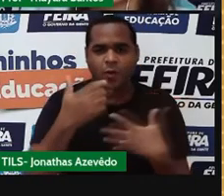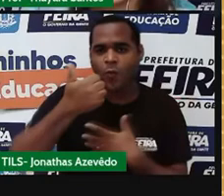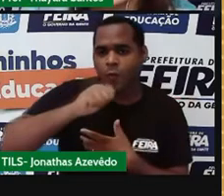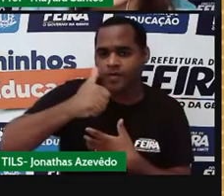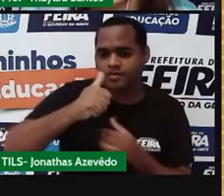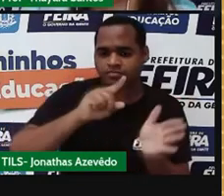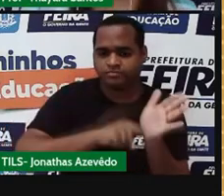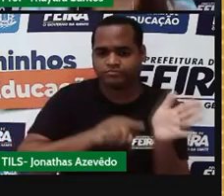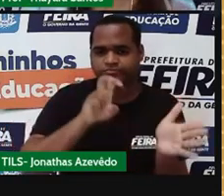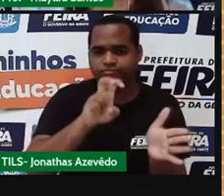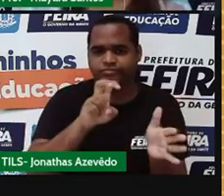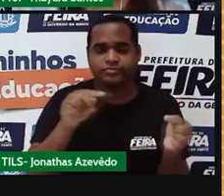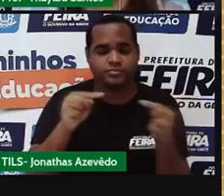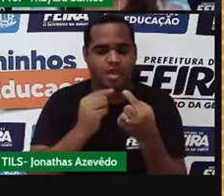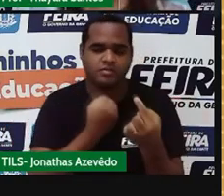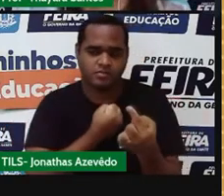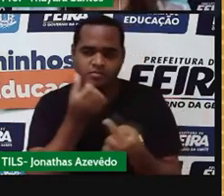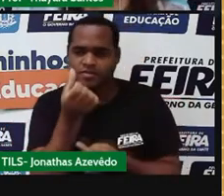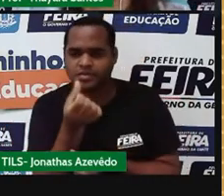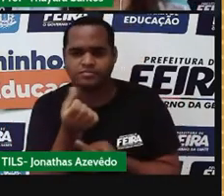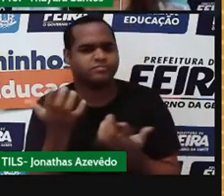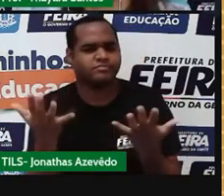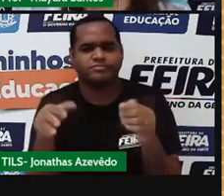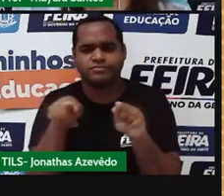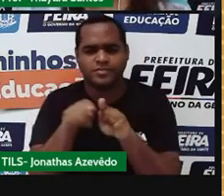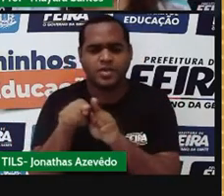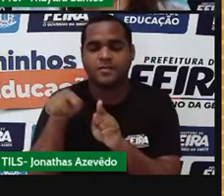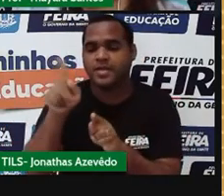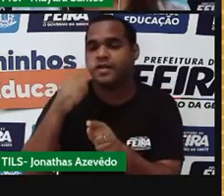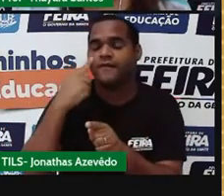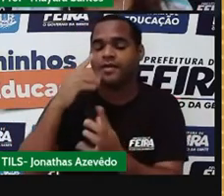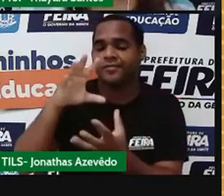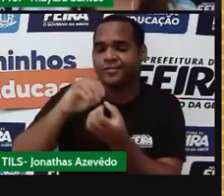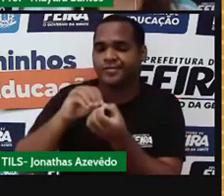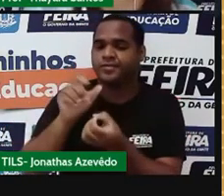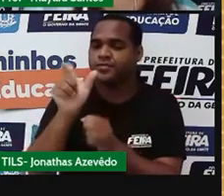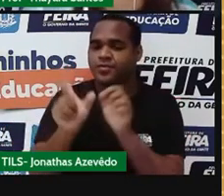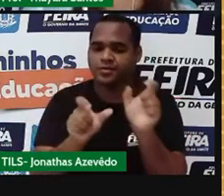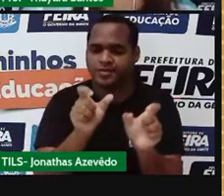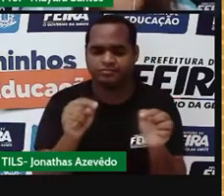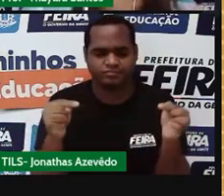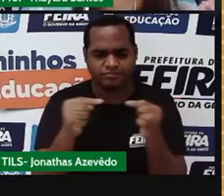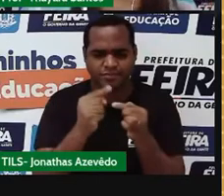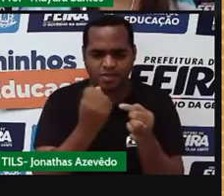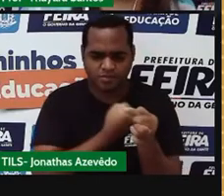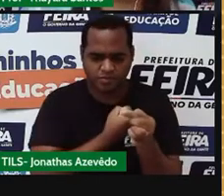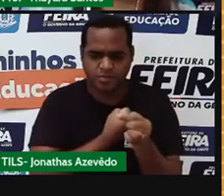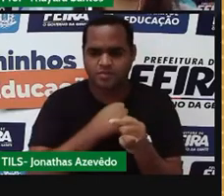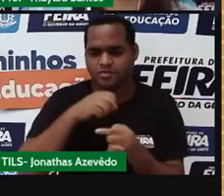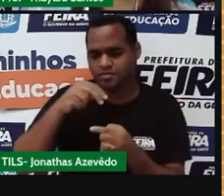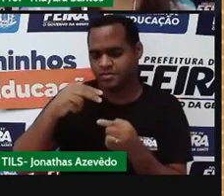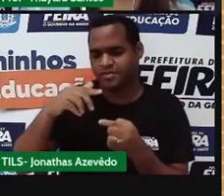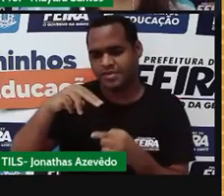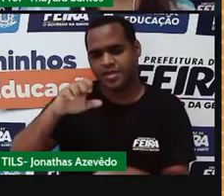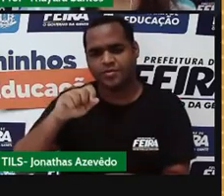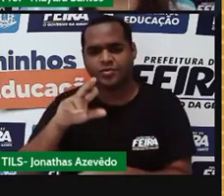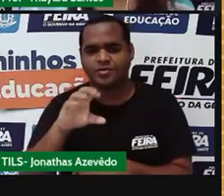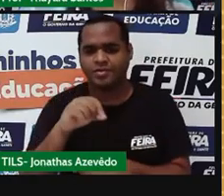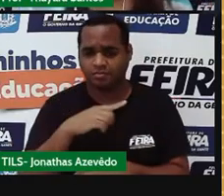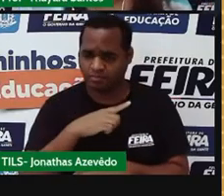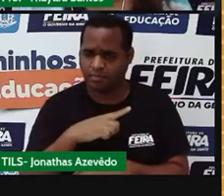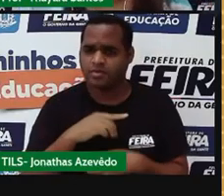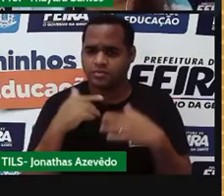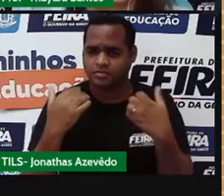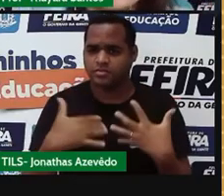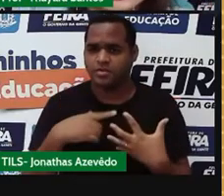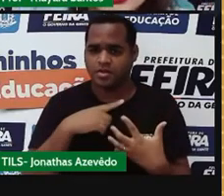menos 5, também dá 6. Isso quer dizer que esses dois elementos têm o mesmo número de nêutrons. Então, eles